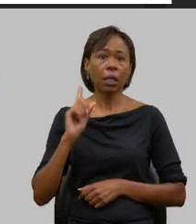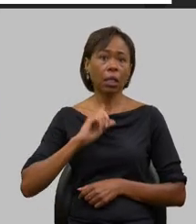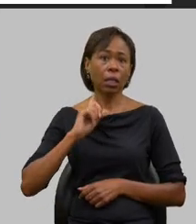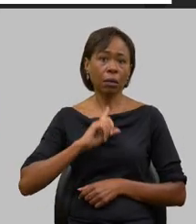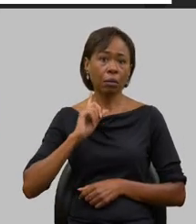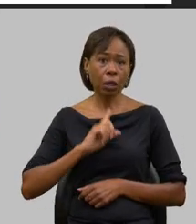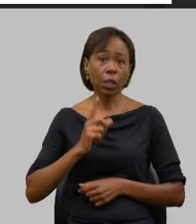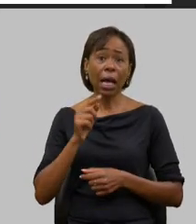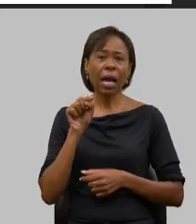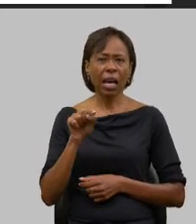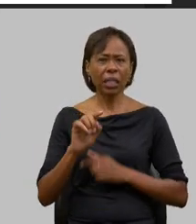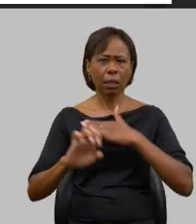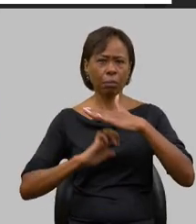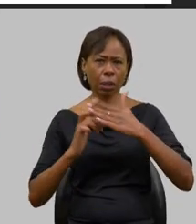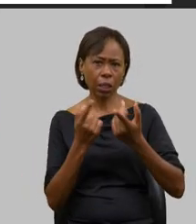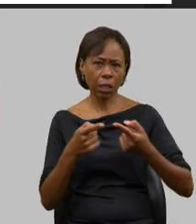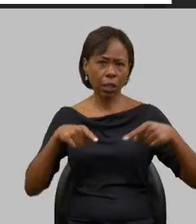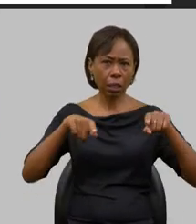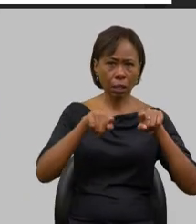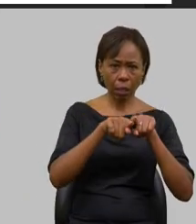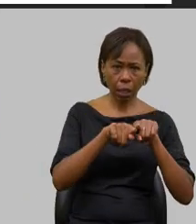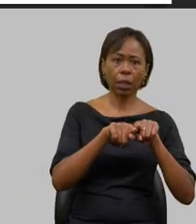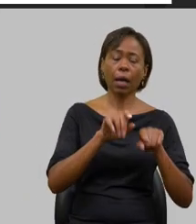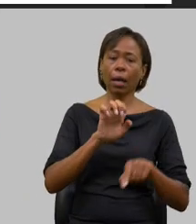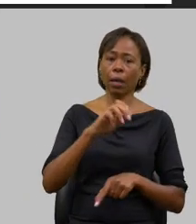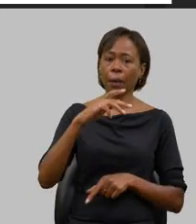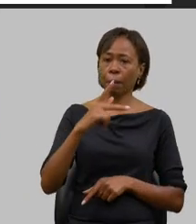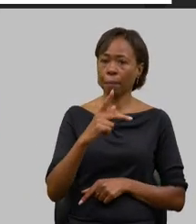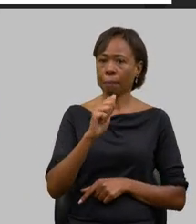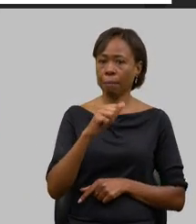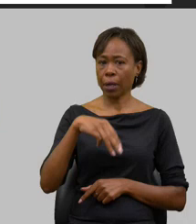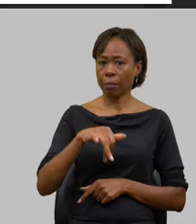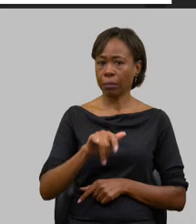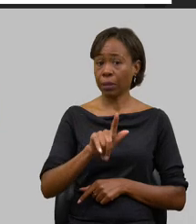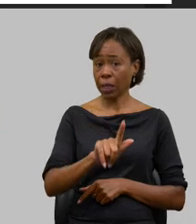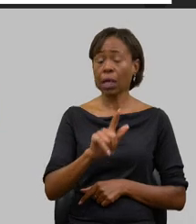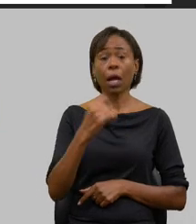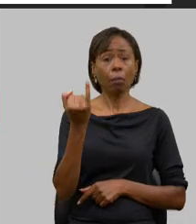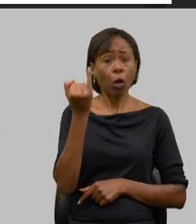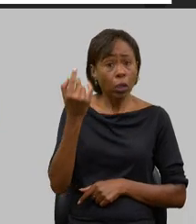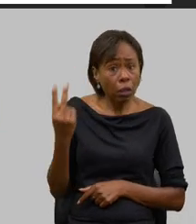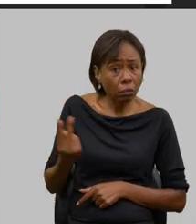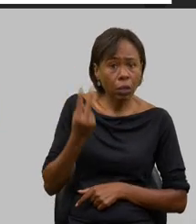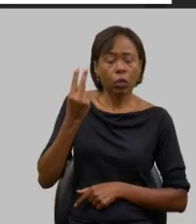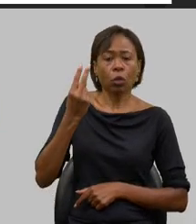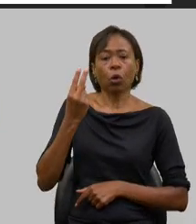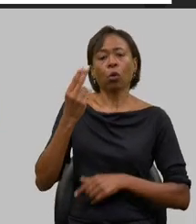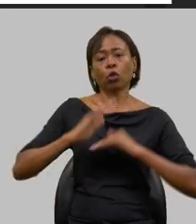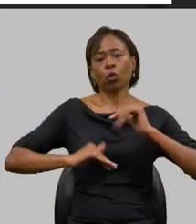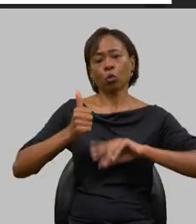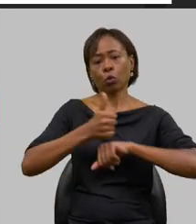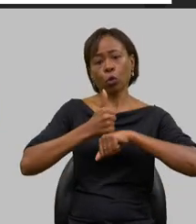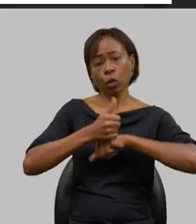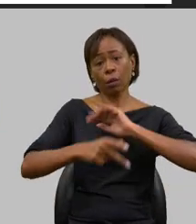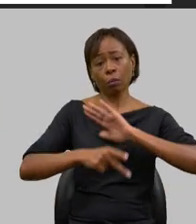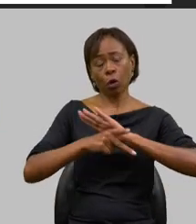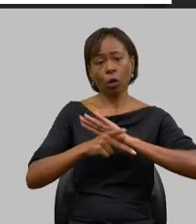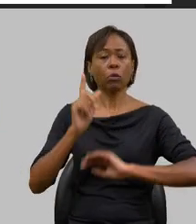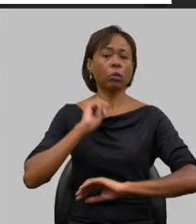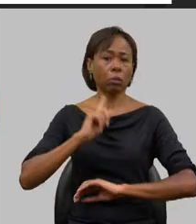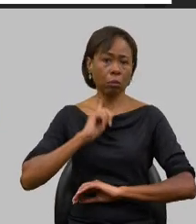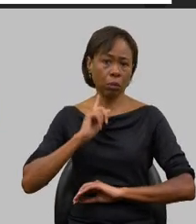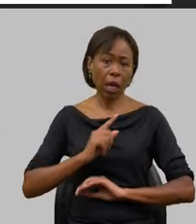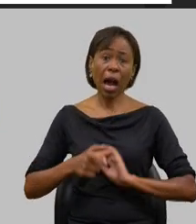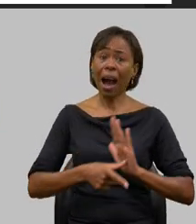nossa Epamig e é muito importante a gente valorizar os profissionais que nós temos em casa quem fazia essa curadoria antes eram os